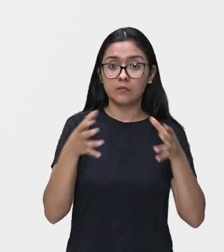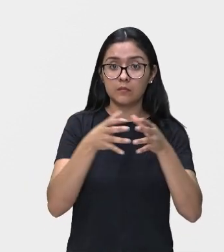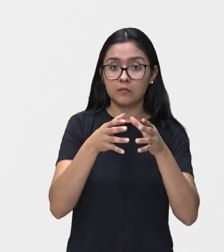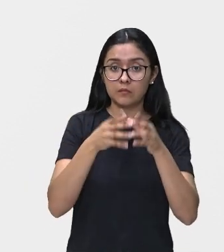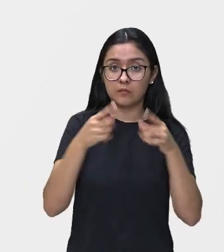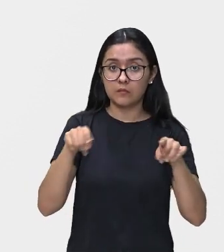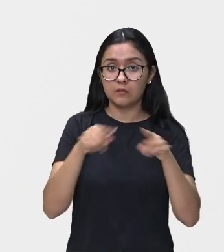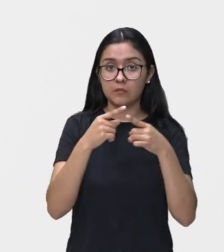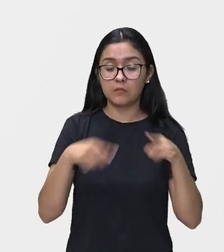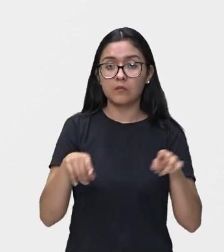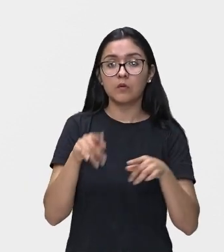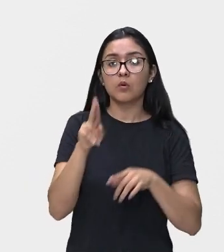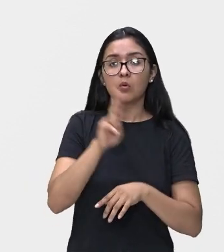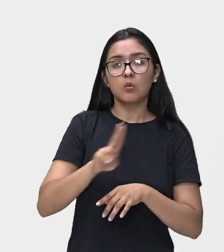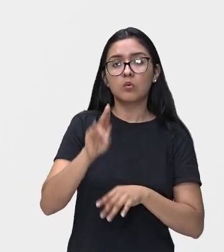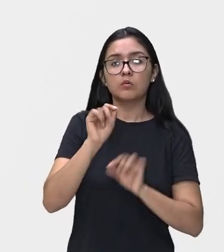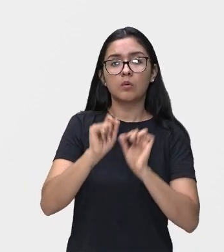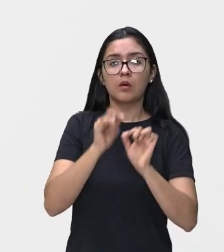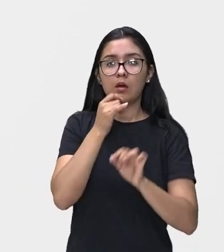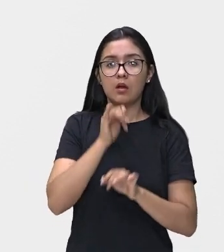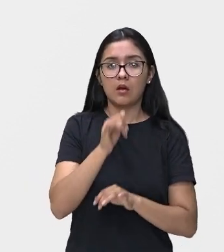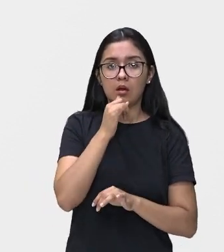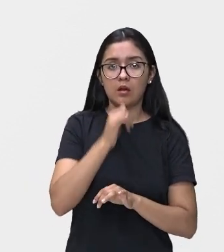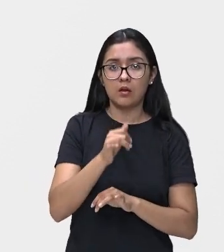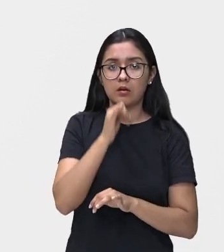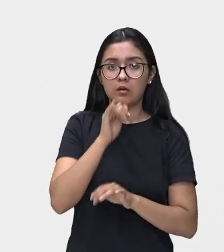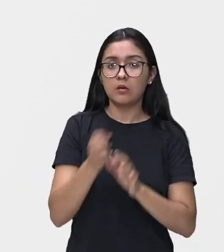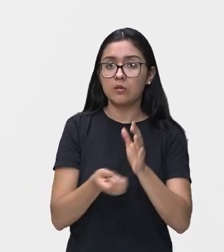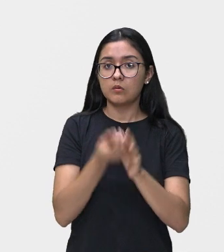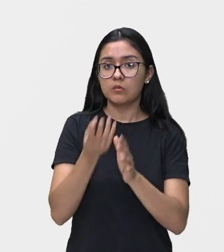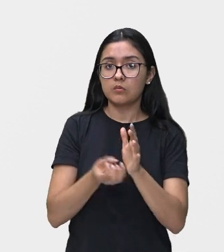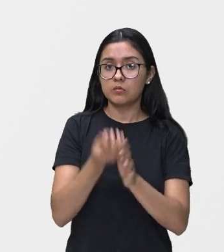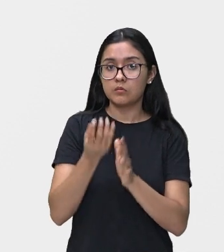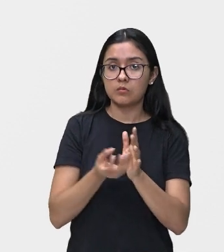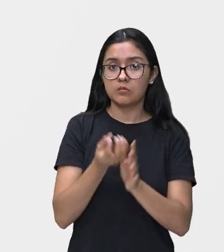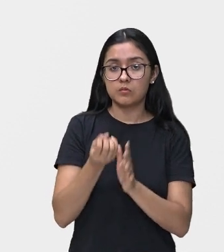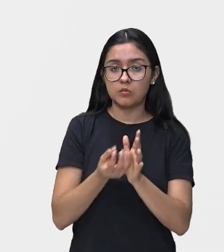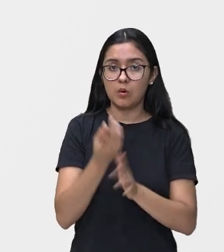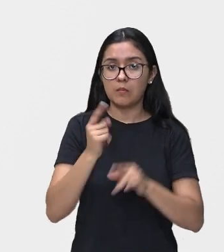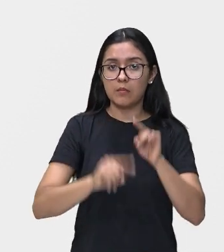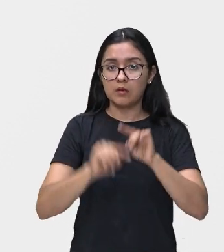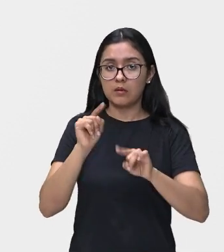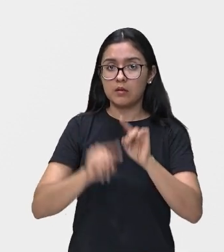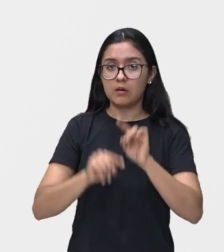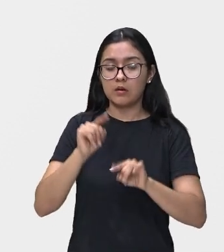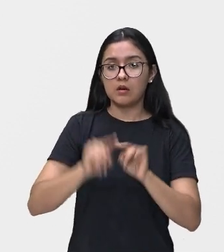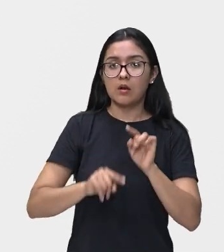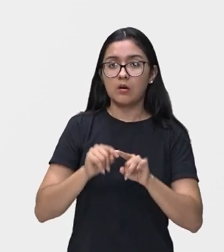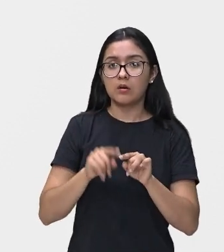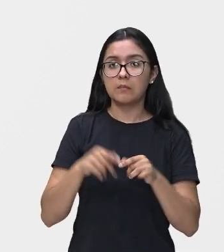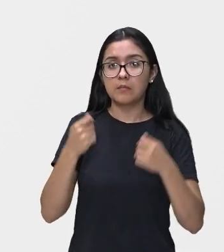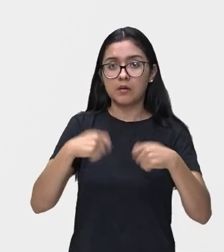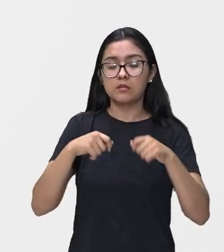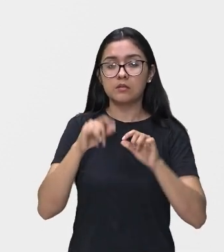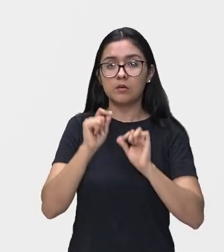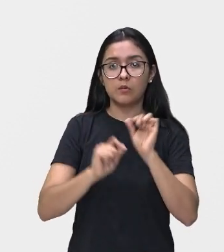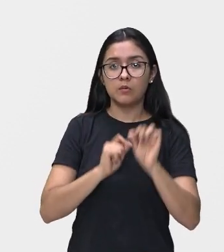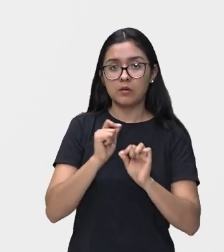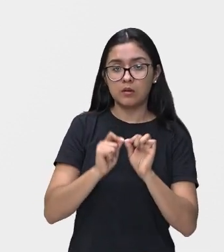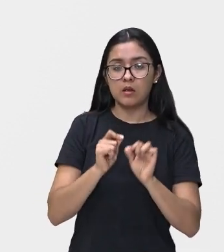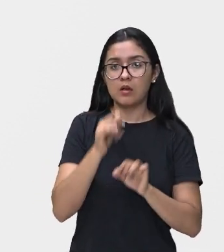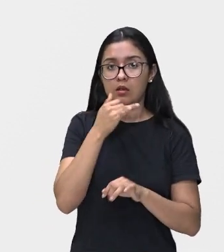elétricos. O som é produzido por meio de equipamentos acionados pelo músico,